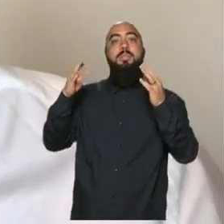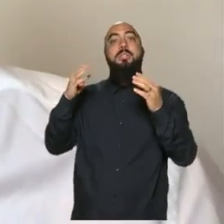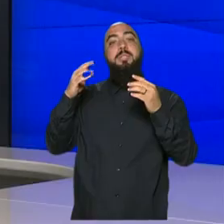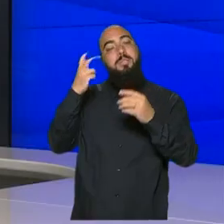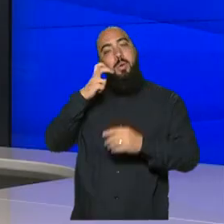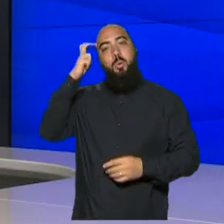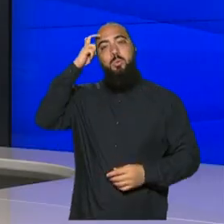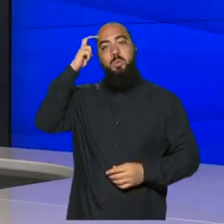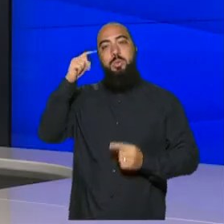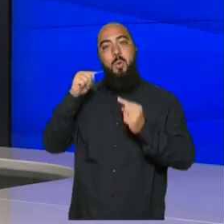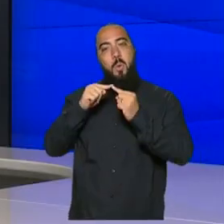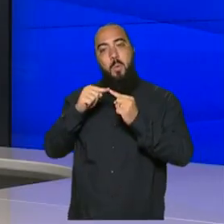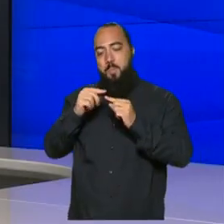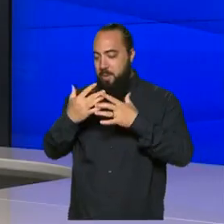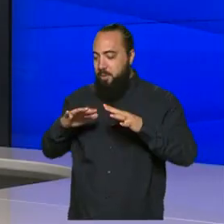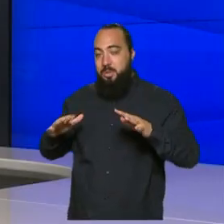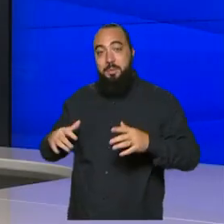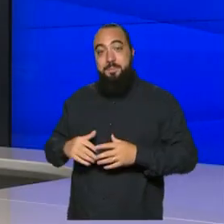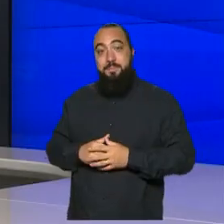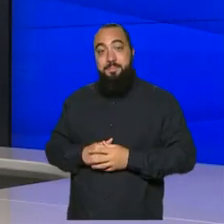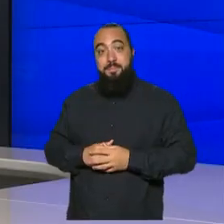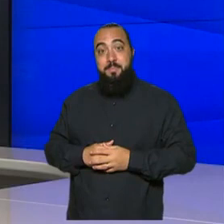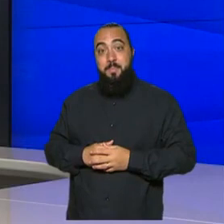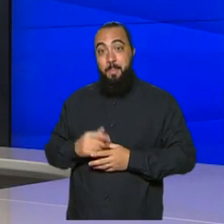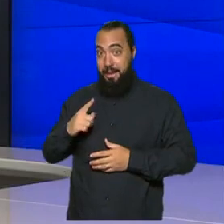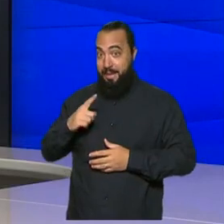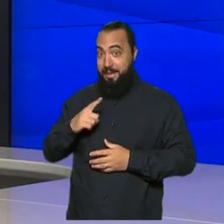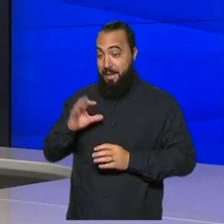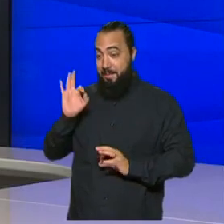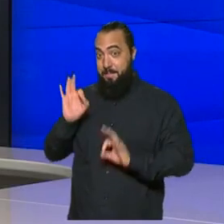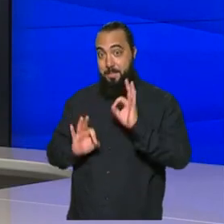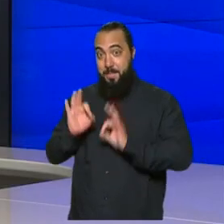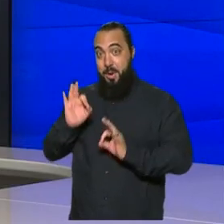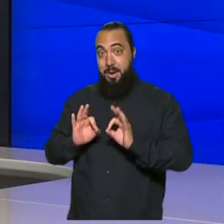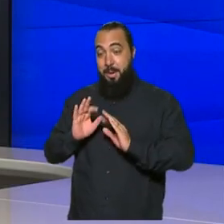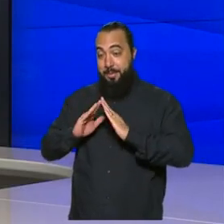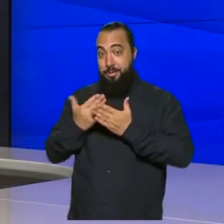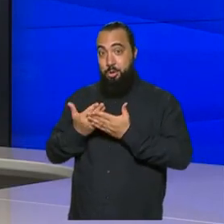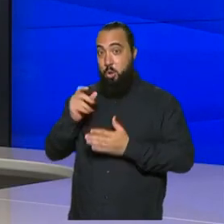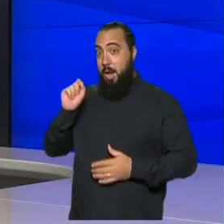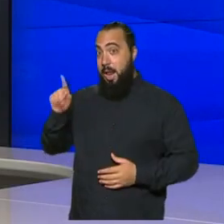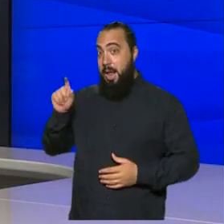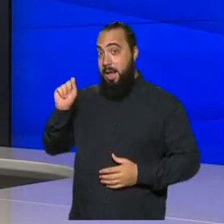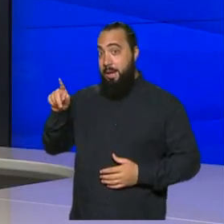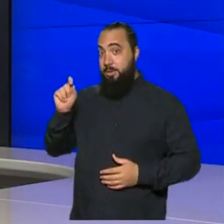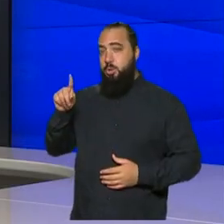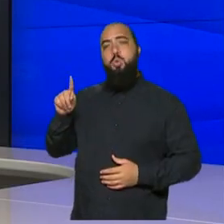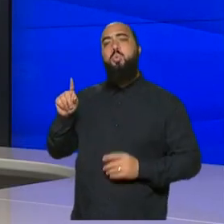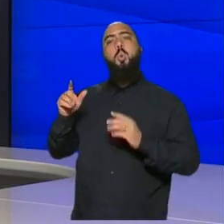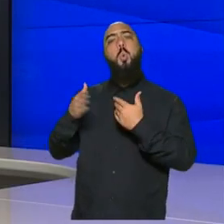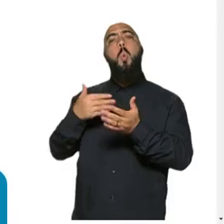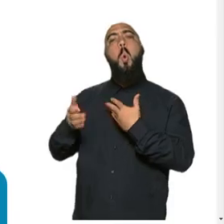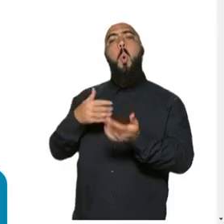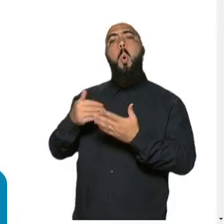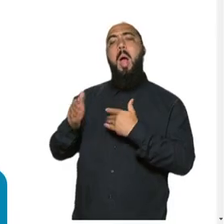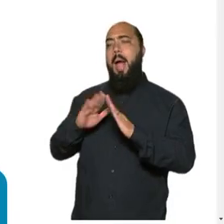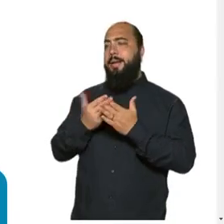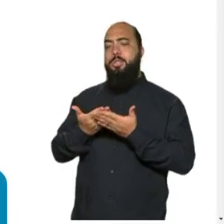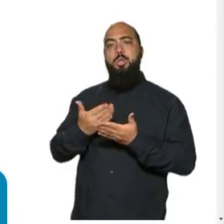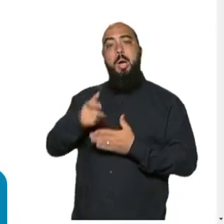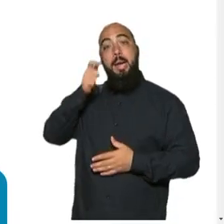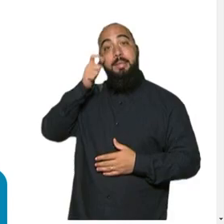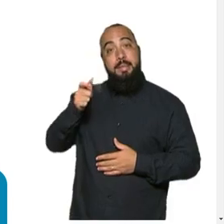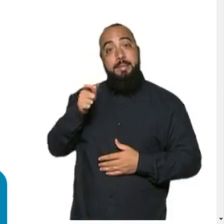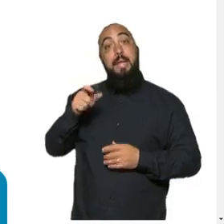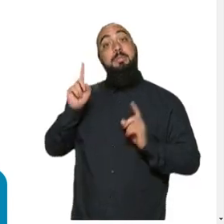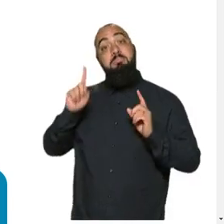oceano. Lançamos o programa Escola Azul, que é um programa perene para adesão de qualquer escola interessada a trabalhar no seu